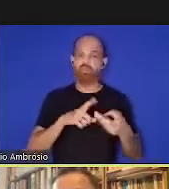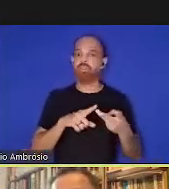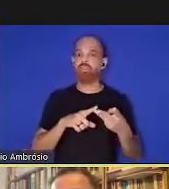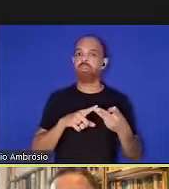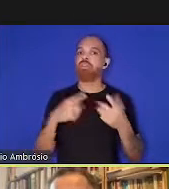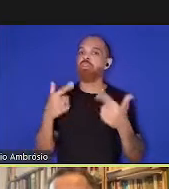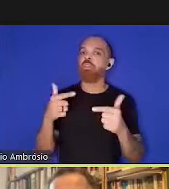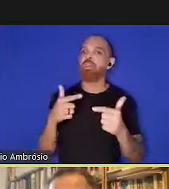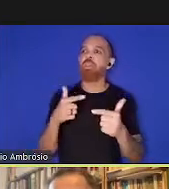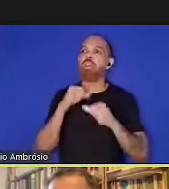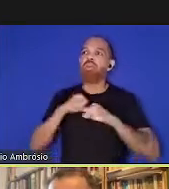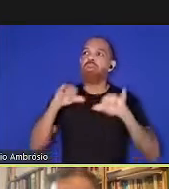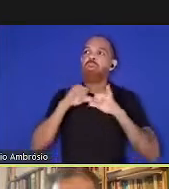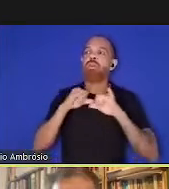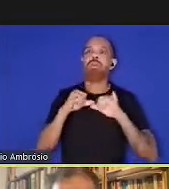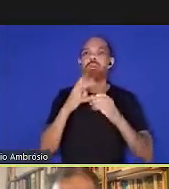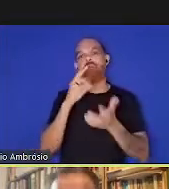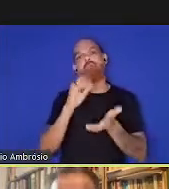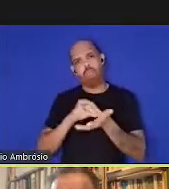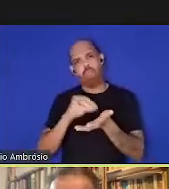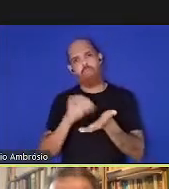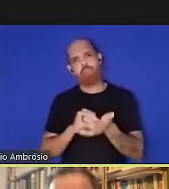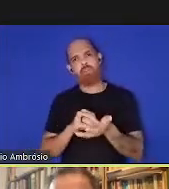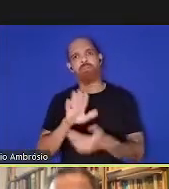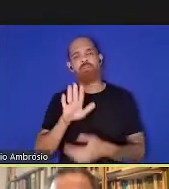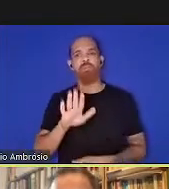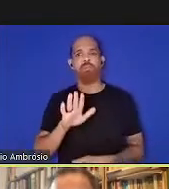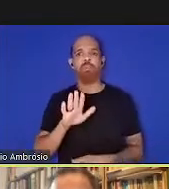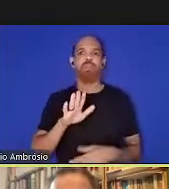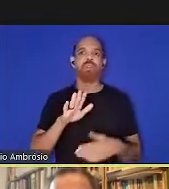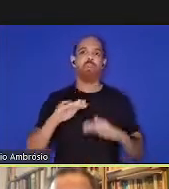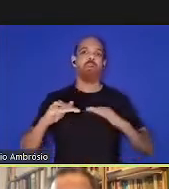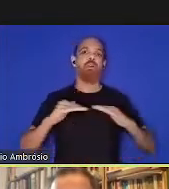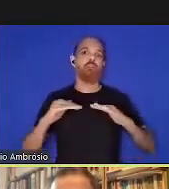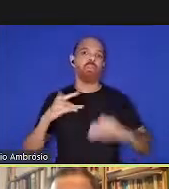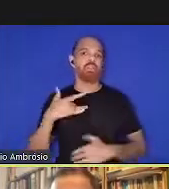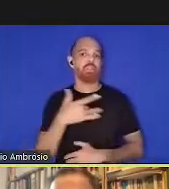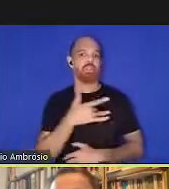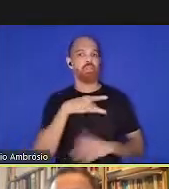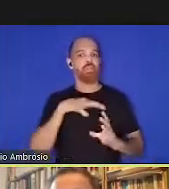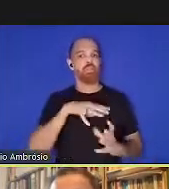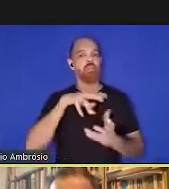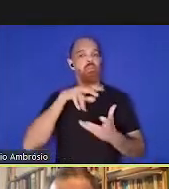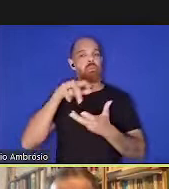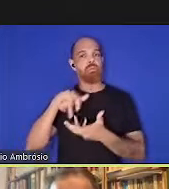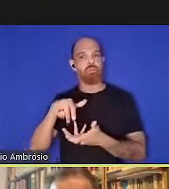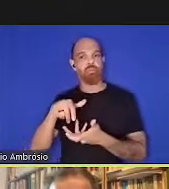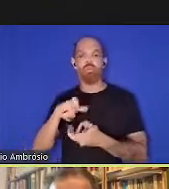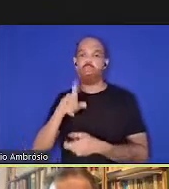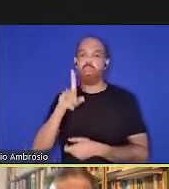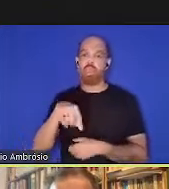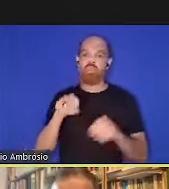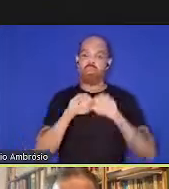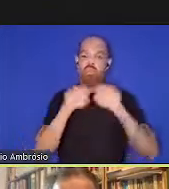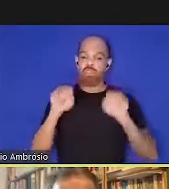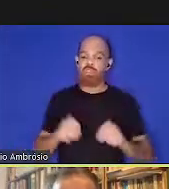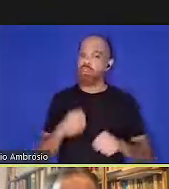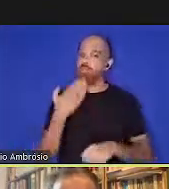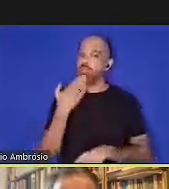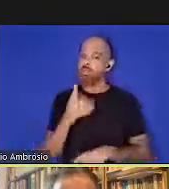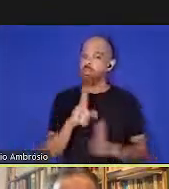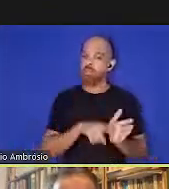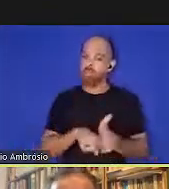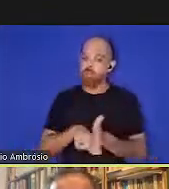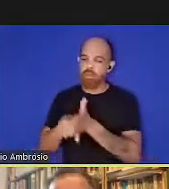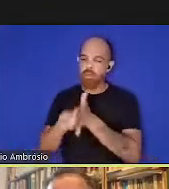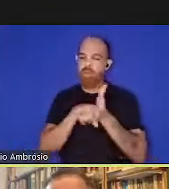informação quando gostaríamos, o movimento da saúde planetária é o sistema que nos pede para procurar mais